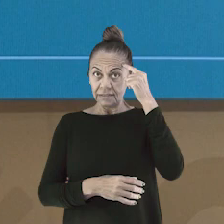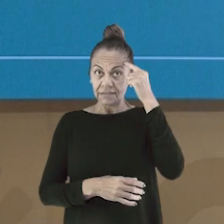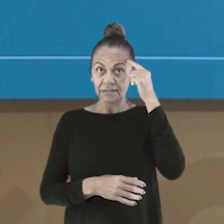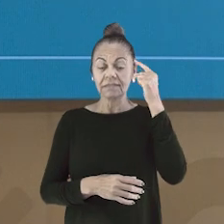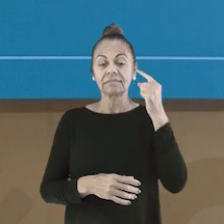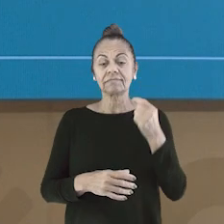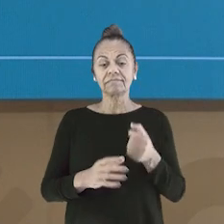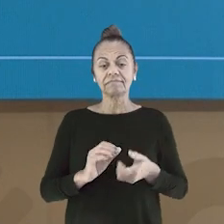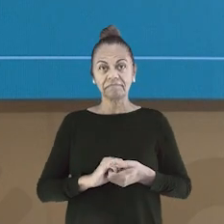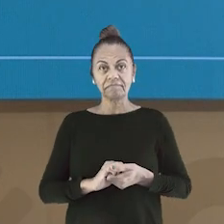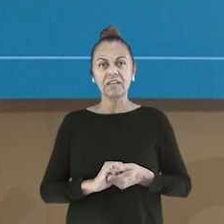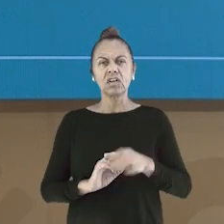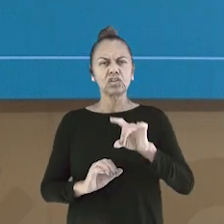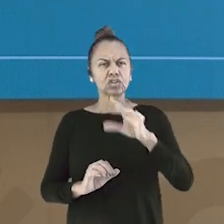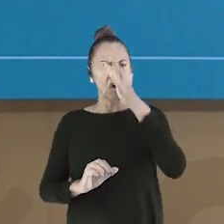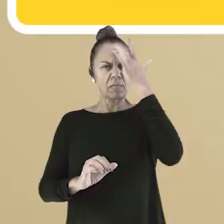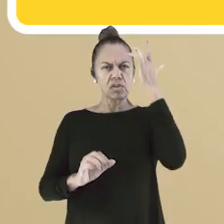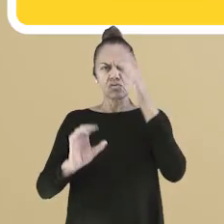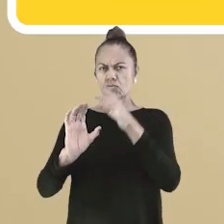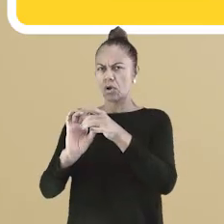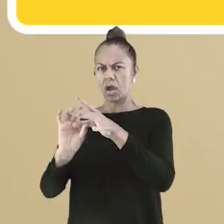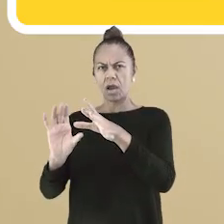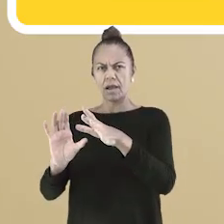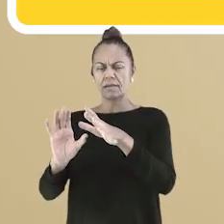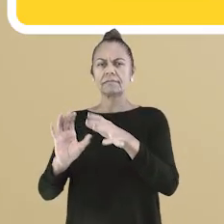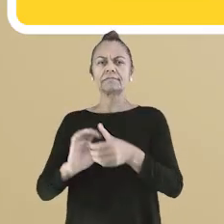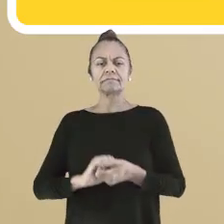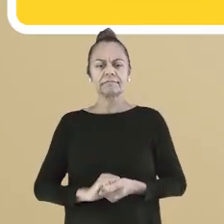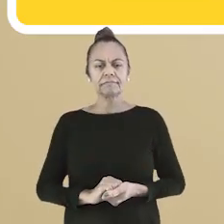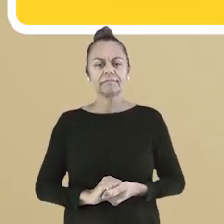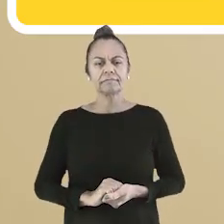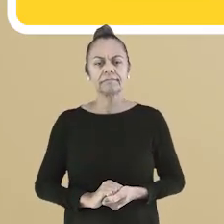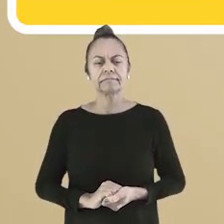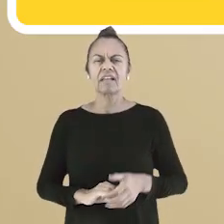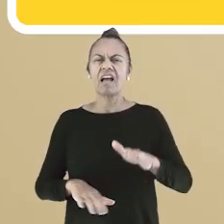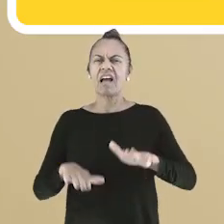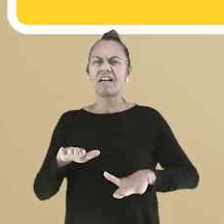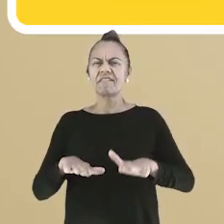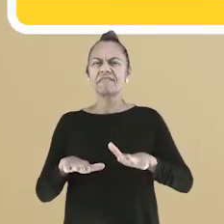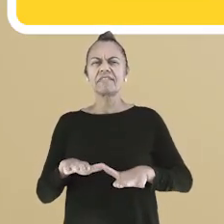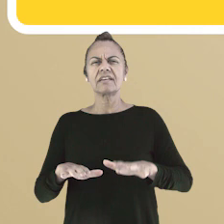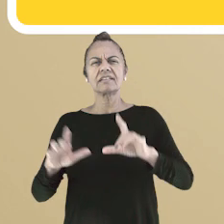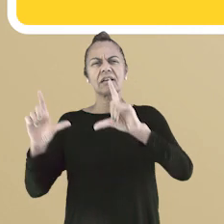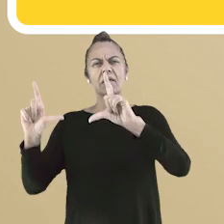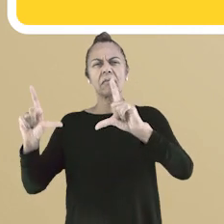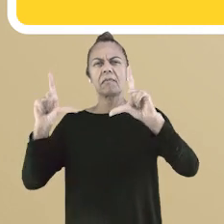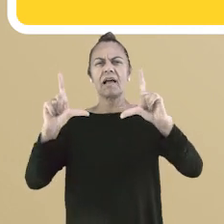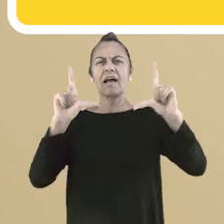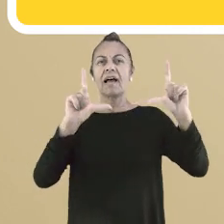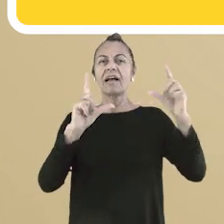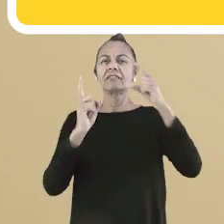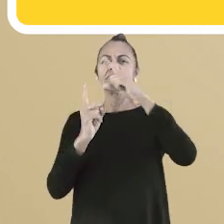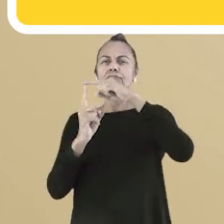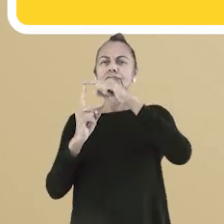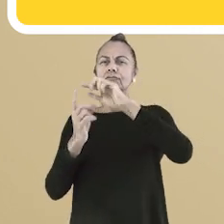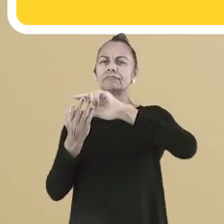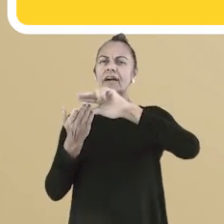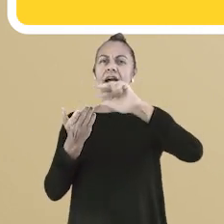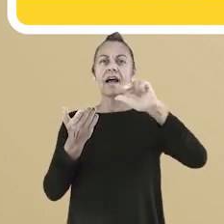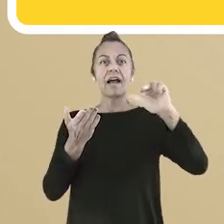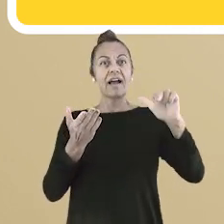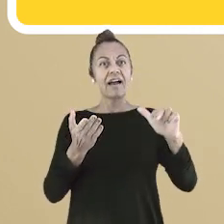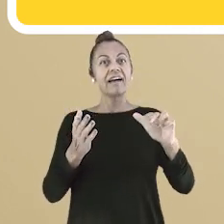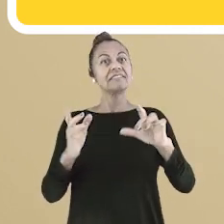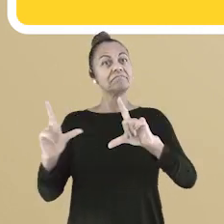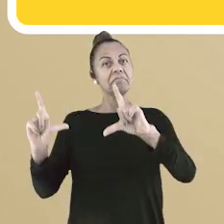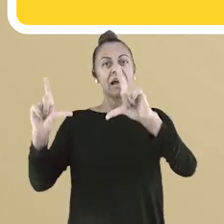Somente pessoas autorizadas. Em nosso ambiente de trabalho, muitas vezes nos deparamos com esses tipos